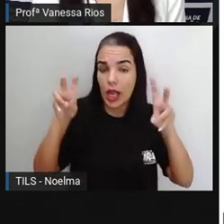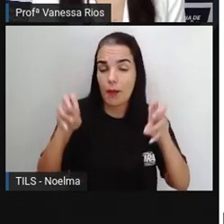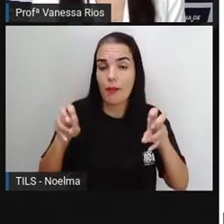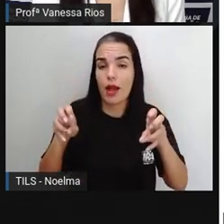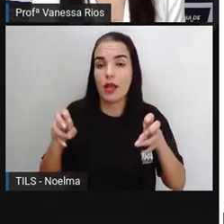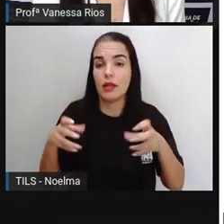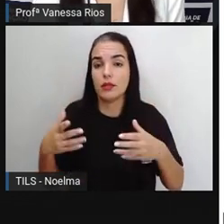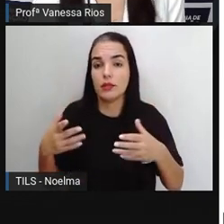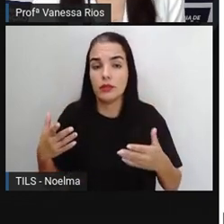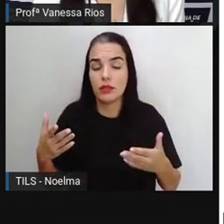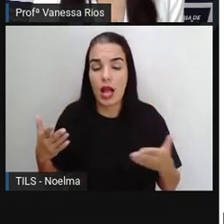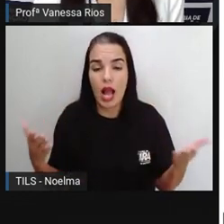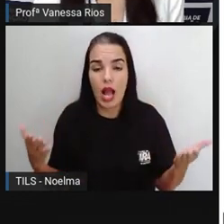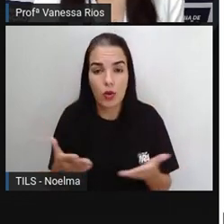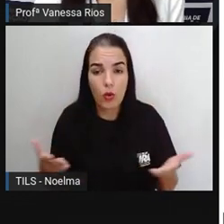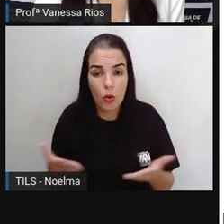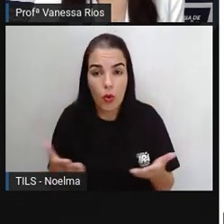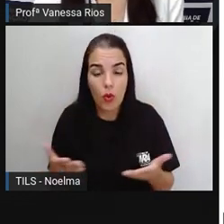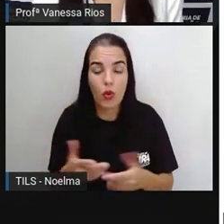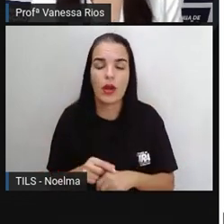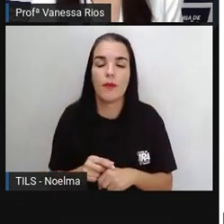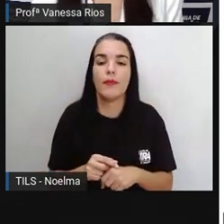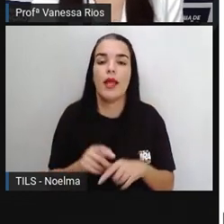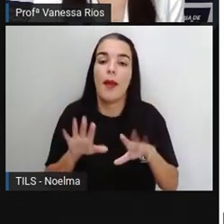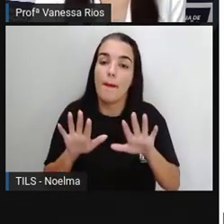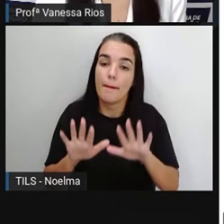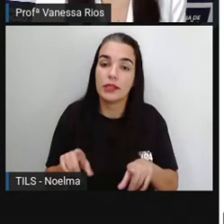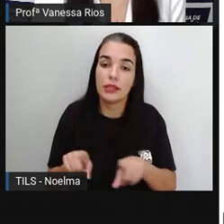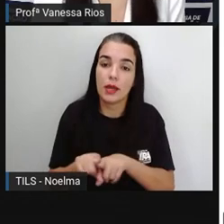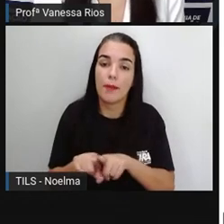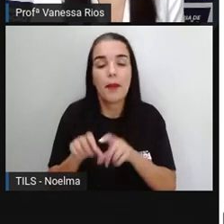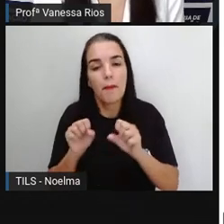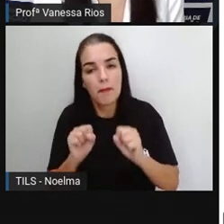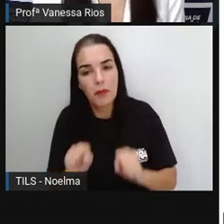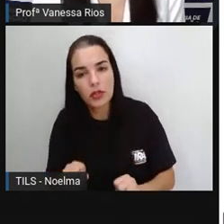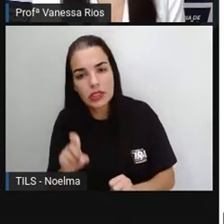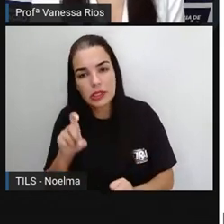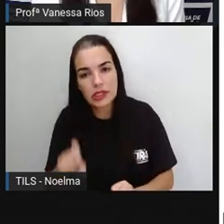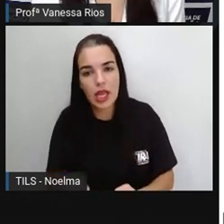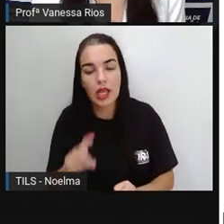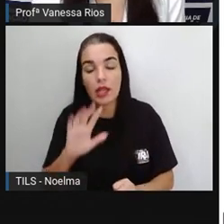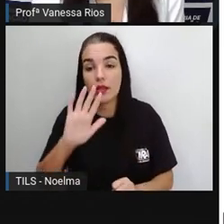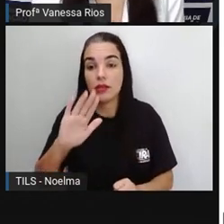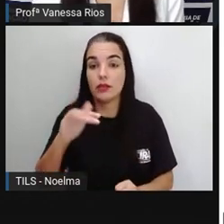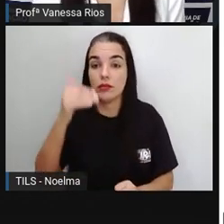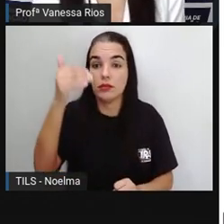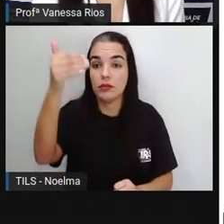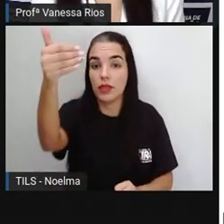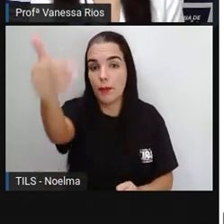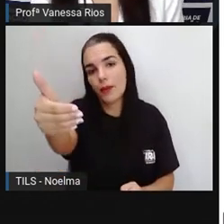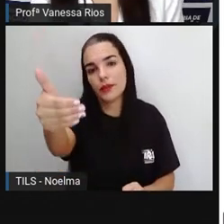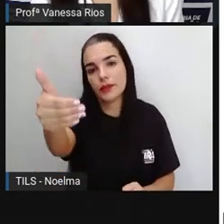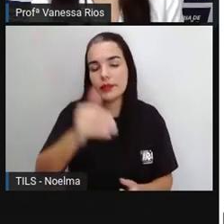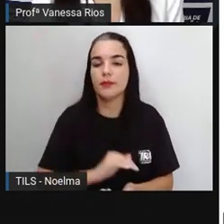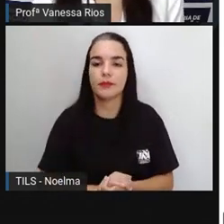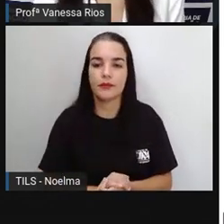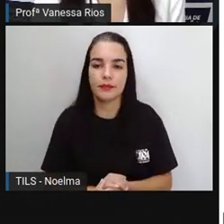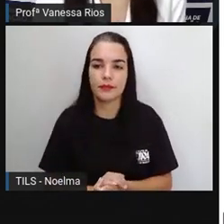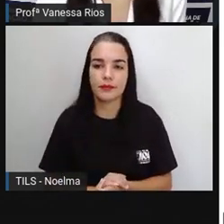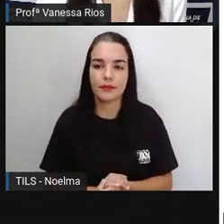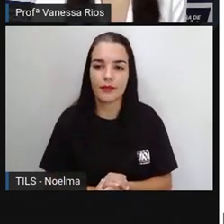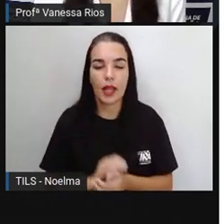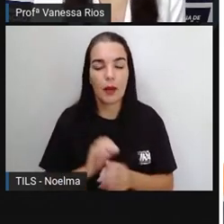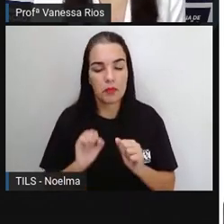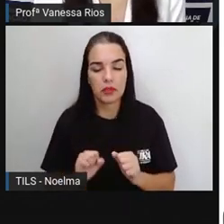interessando as pessoas naquele momento, mas não precisa ser no momento presente. São fatos da atualidade,